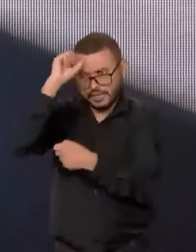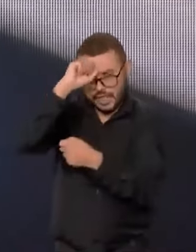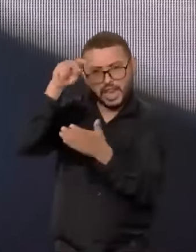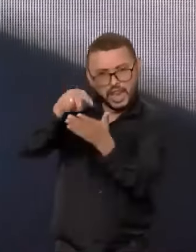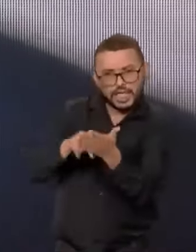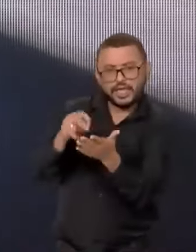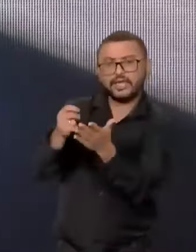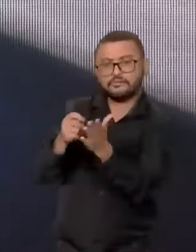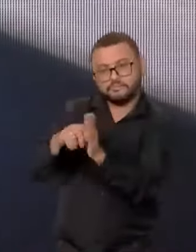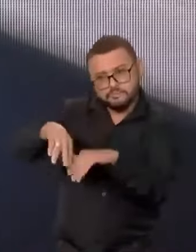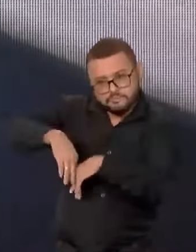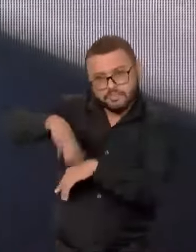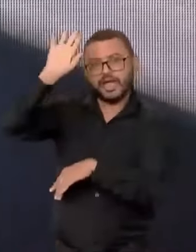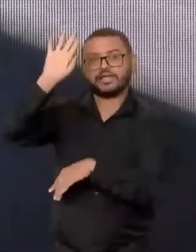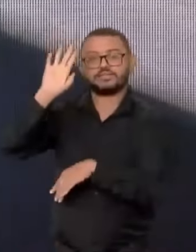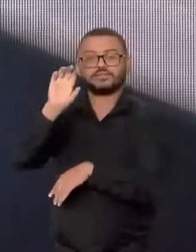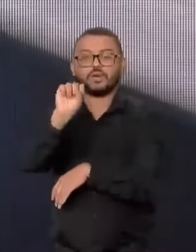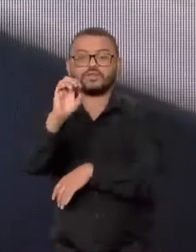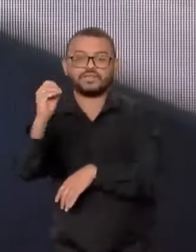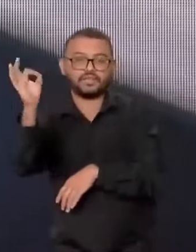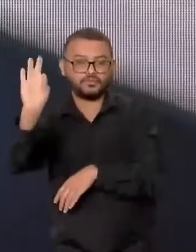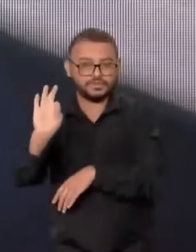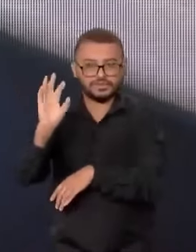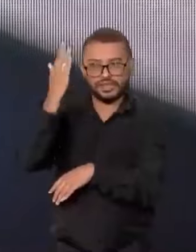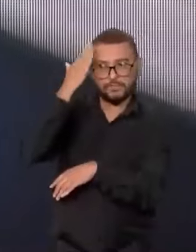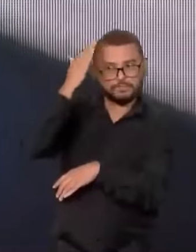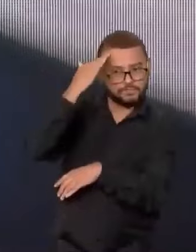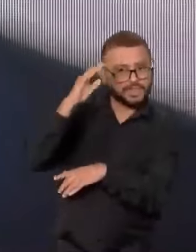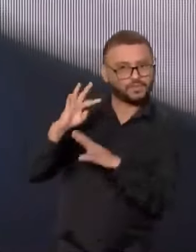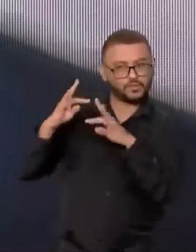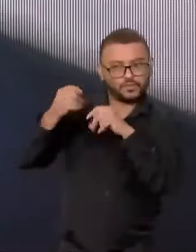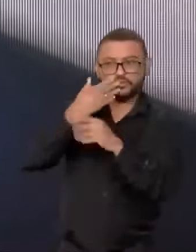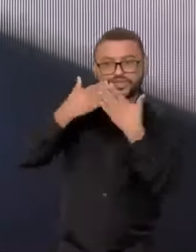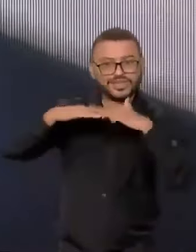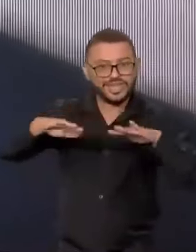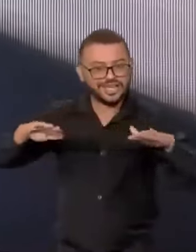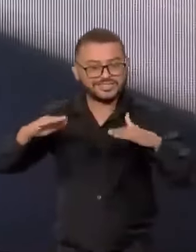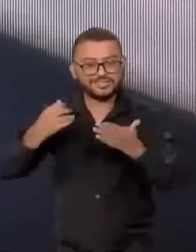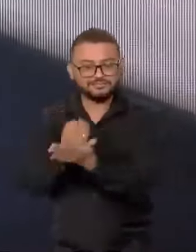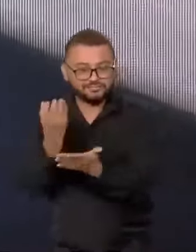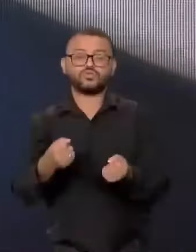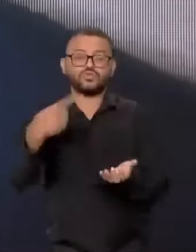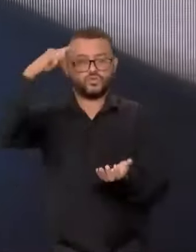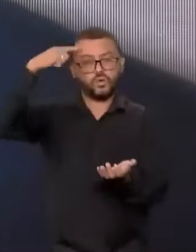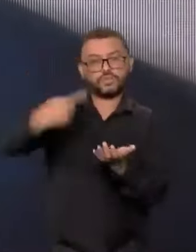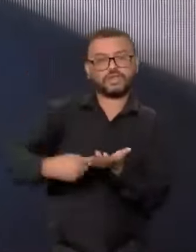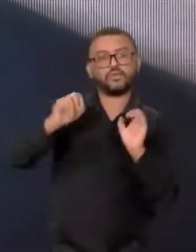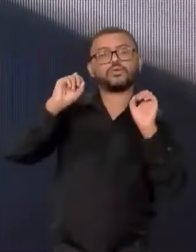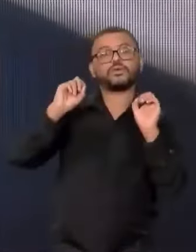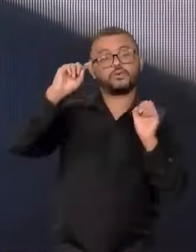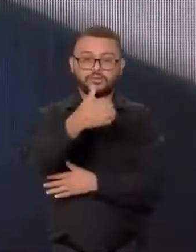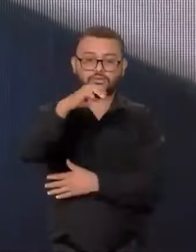sabe, a gente chegar a 80% de crianças alfabetizadas na idade certa. Nós estamos